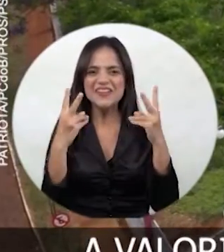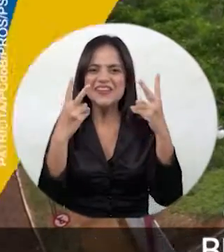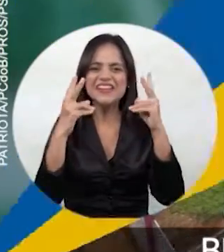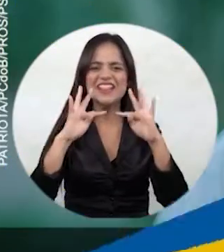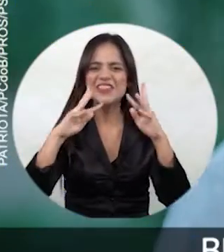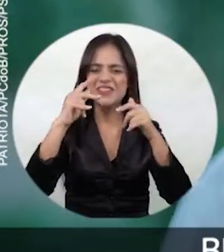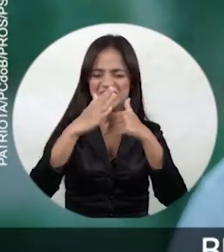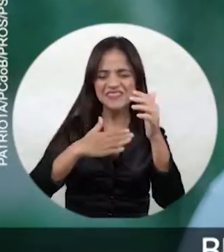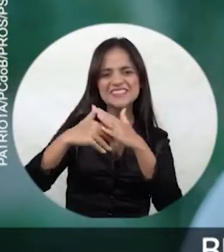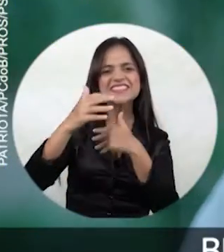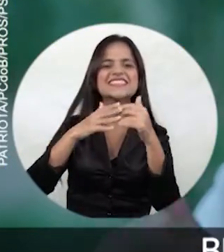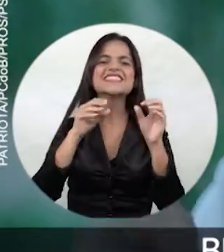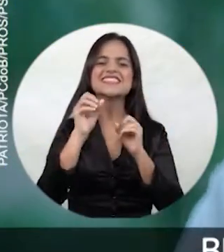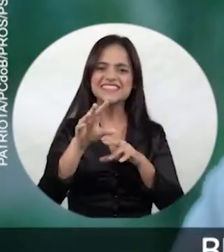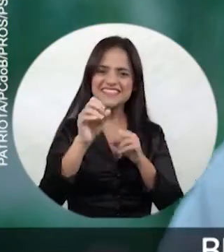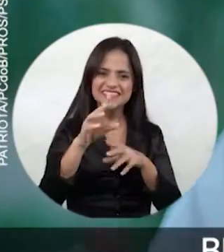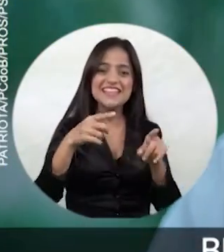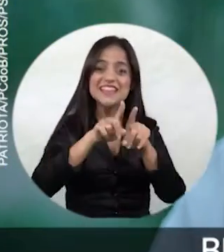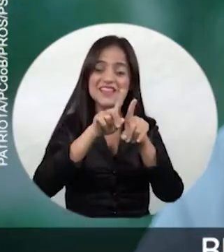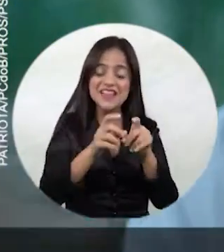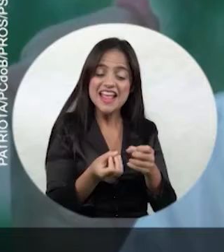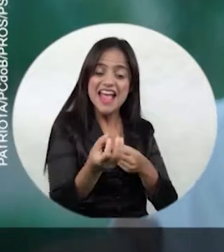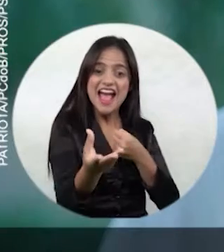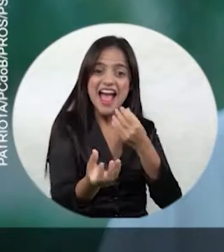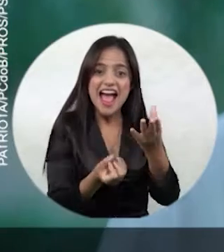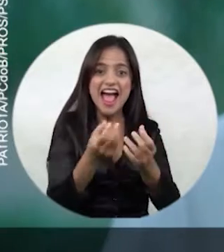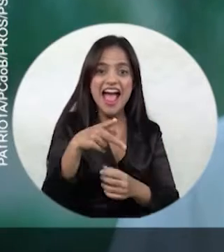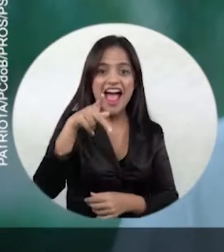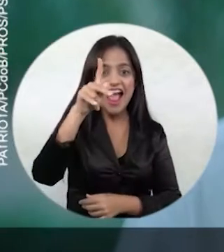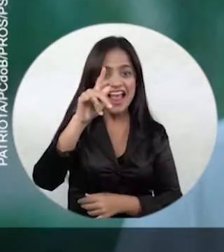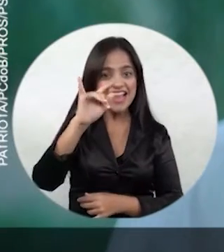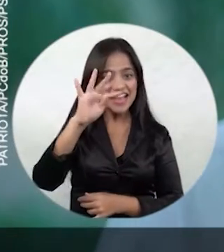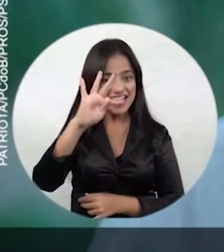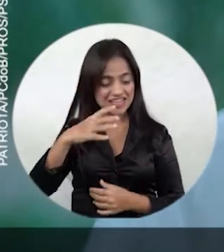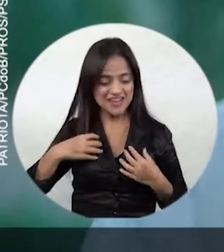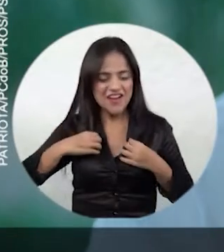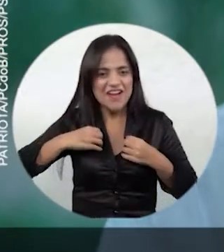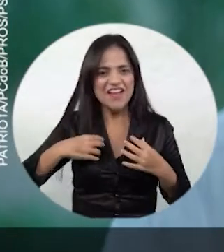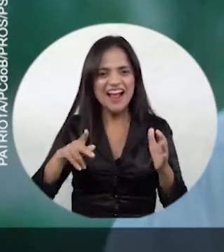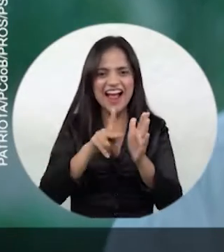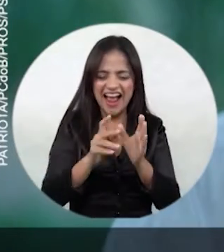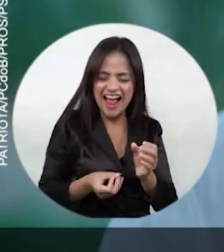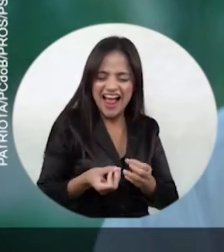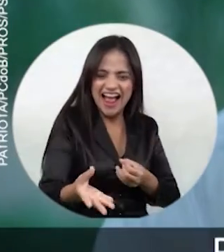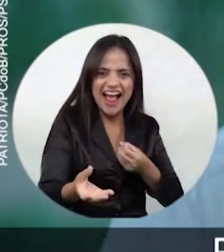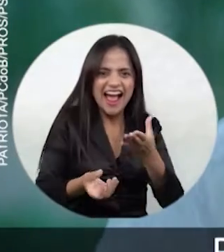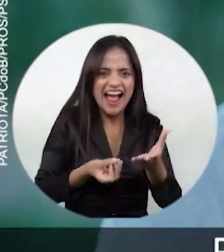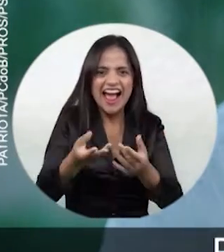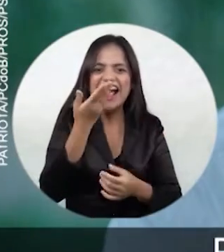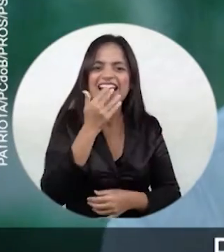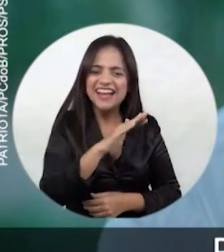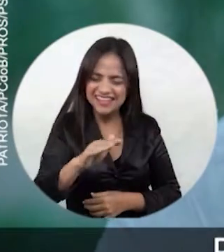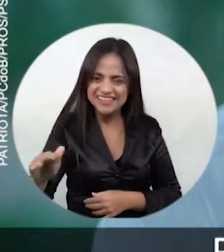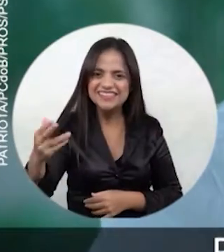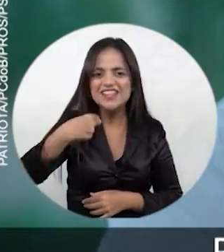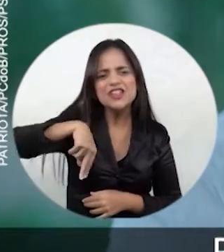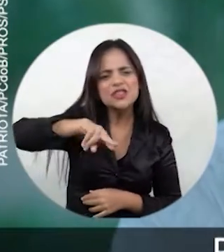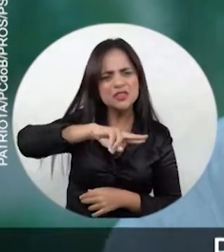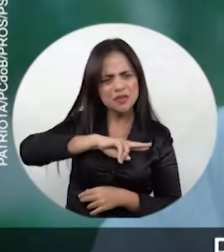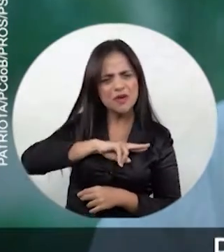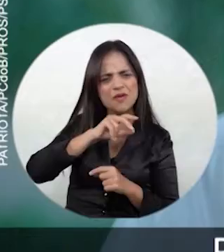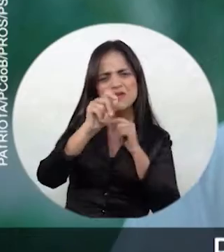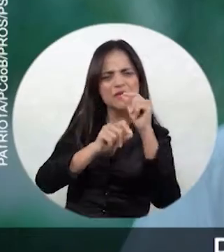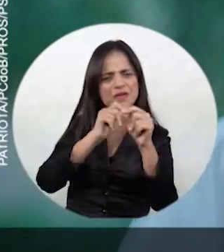educação, bem como a entrega dos kits de uniformes para as nossas crianças. E neste novo formato, proporcionar o